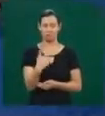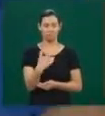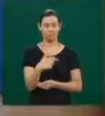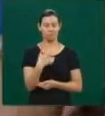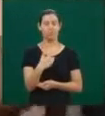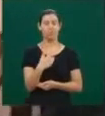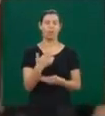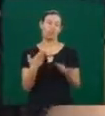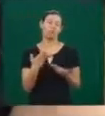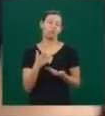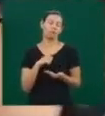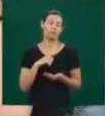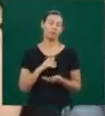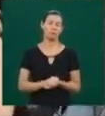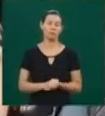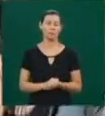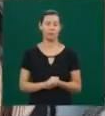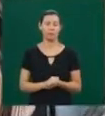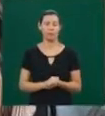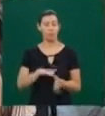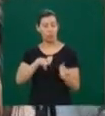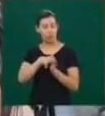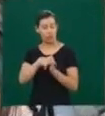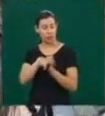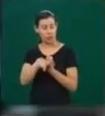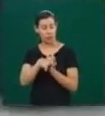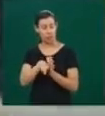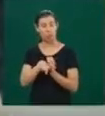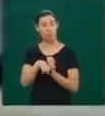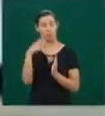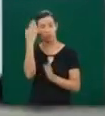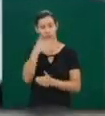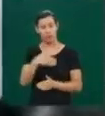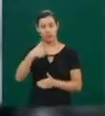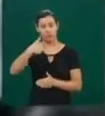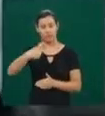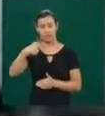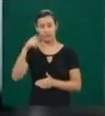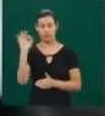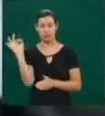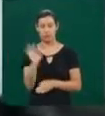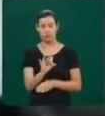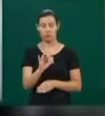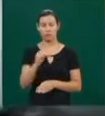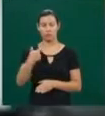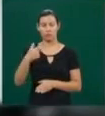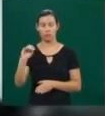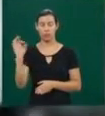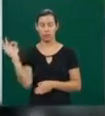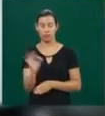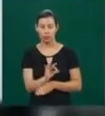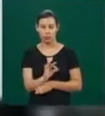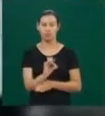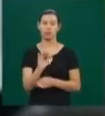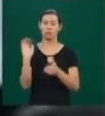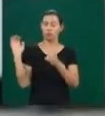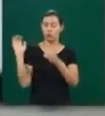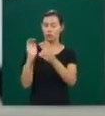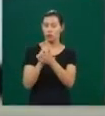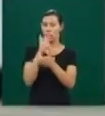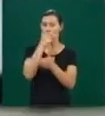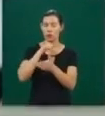As estatísticas apontam que cerca de 17 a 20% de todos os casais heterossexuais no mundo têm